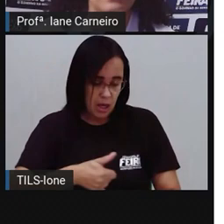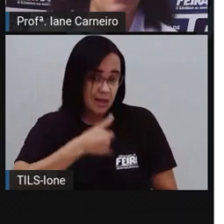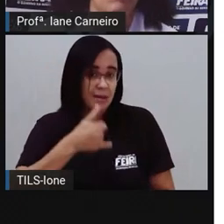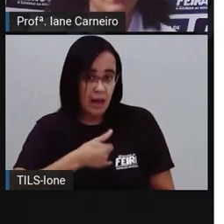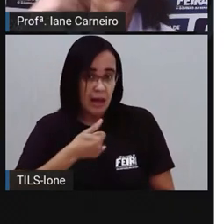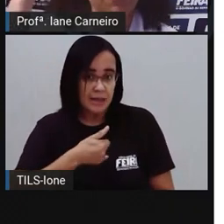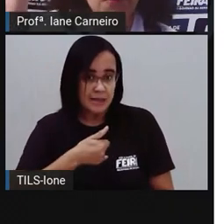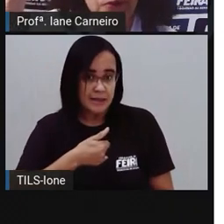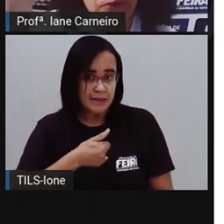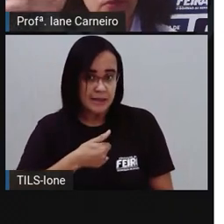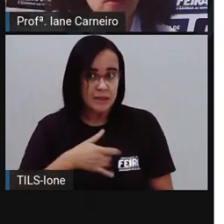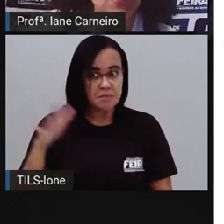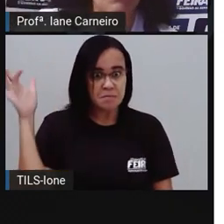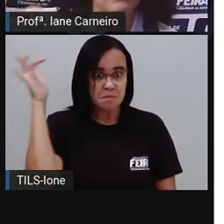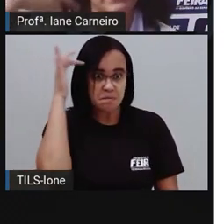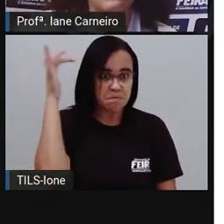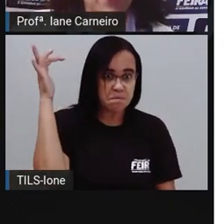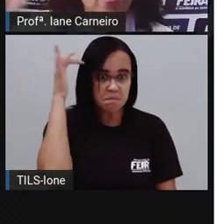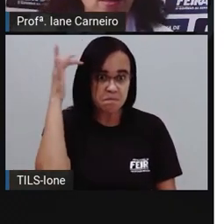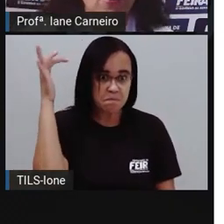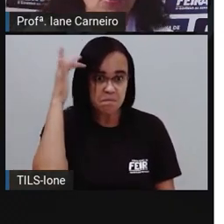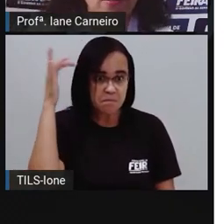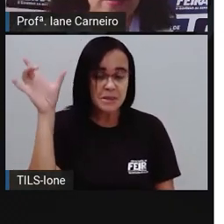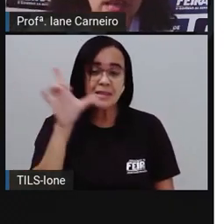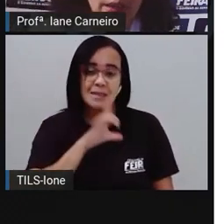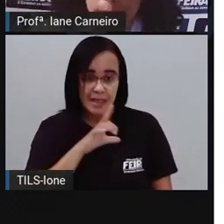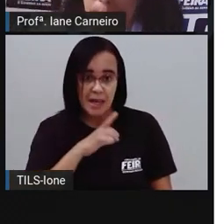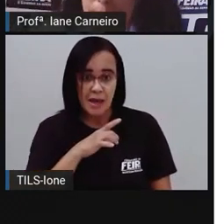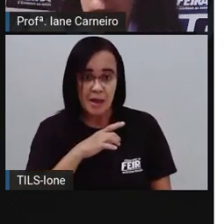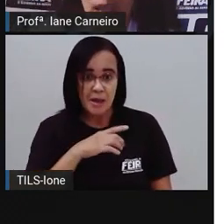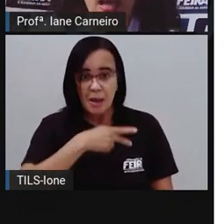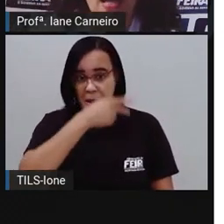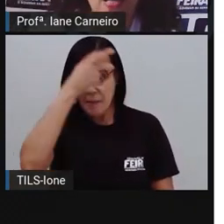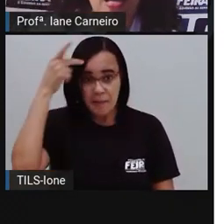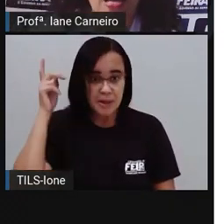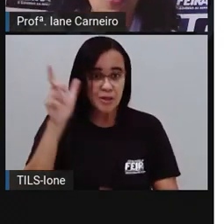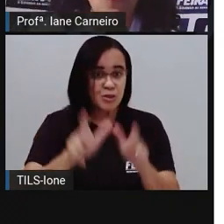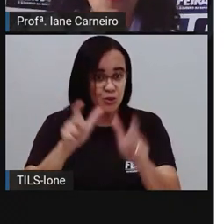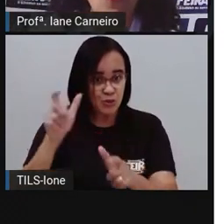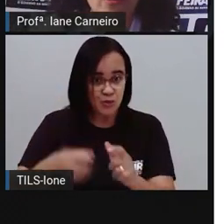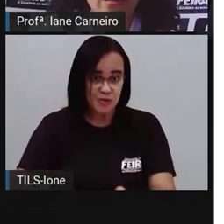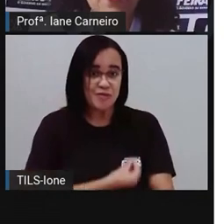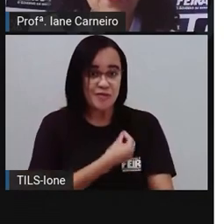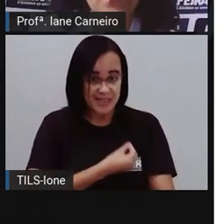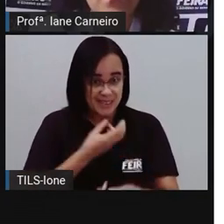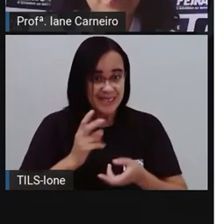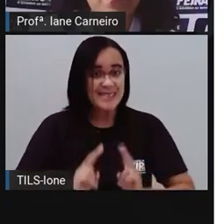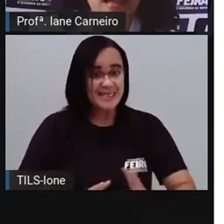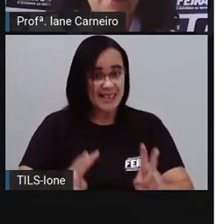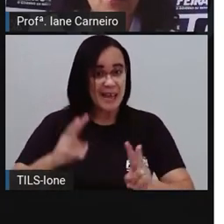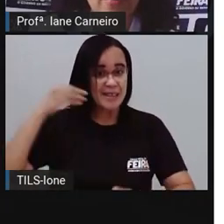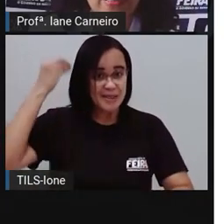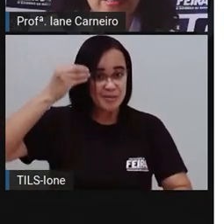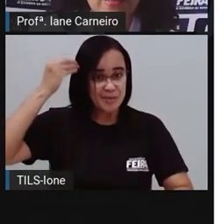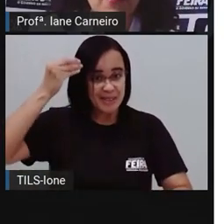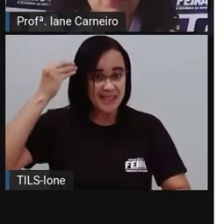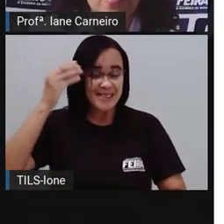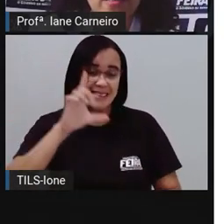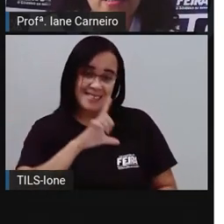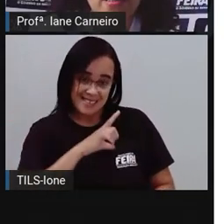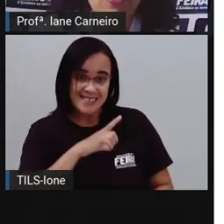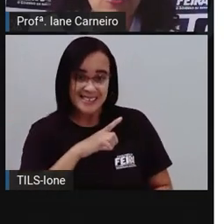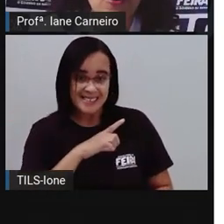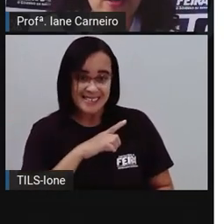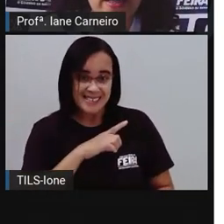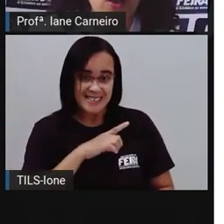que alguém já viveu muito tempo, que é experiente. Certo? Agora, a Pró vai ler aqui pra